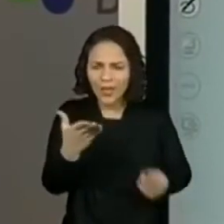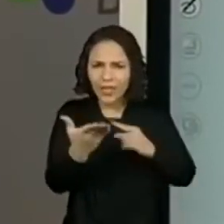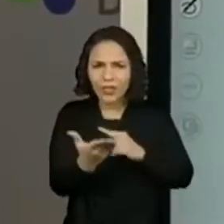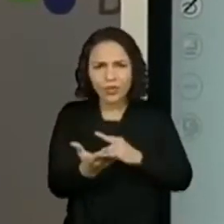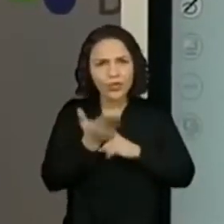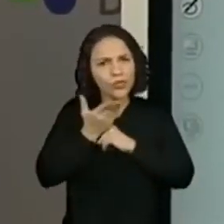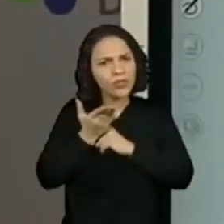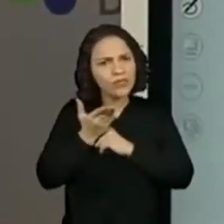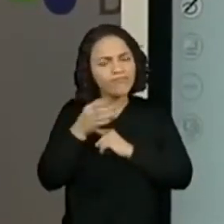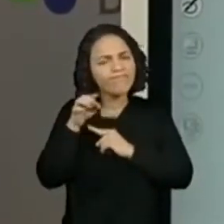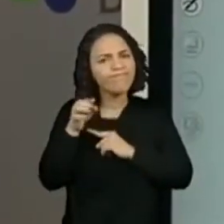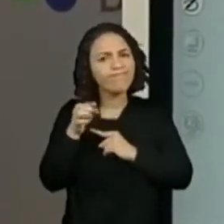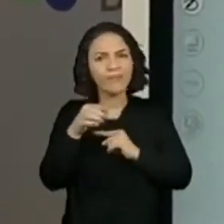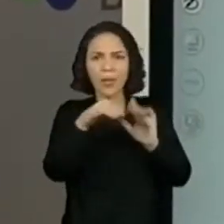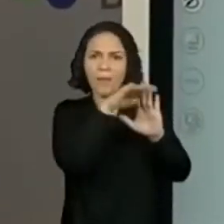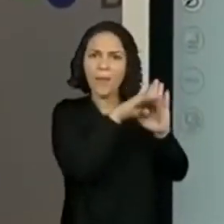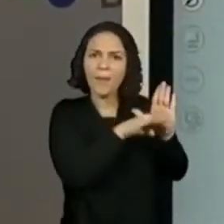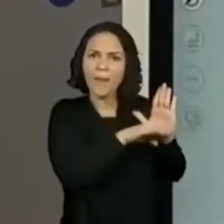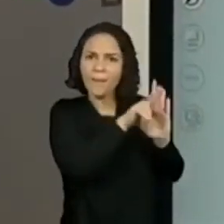escrito João e Maria?